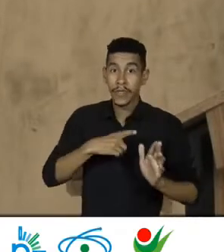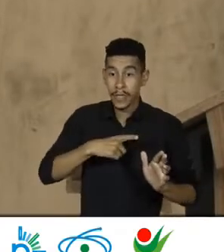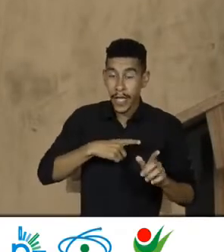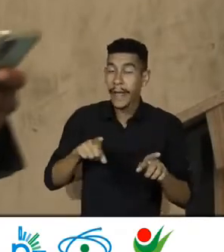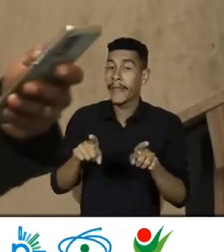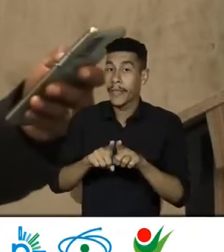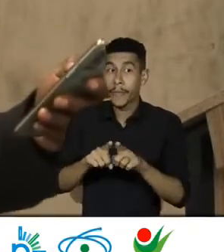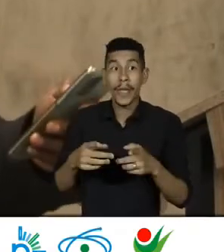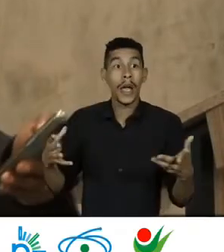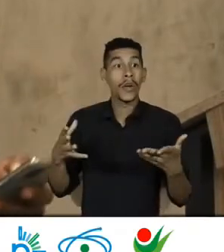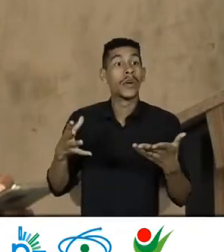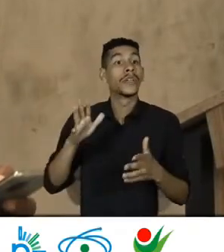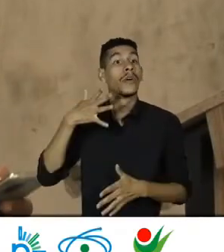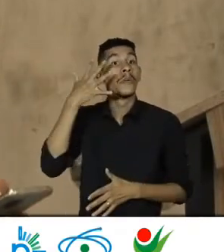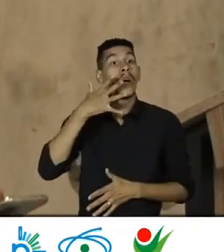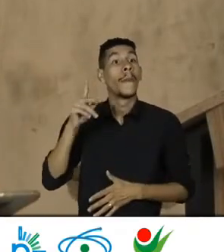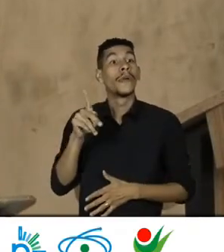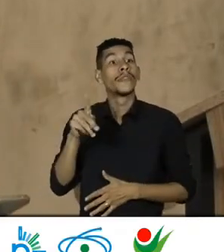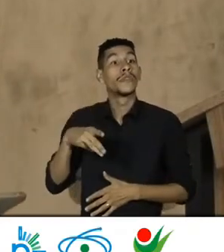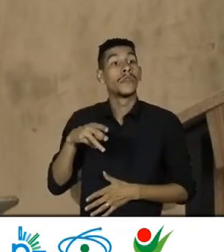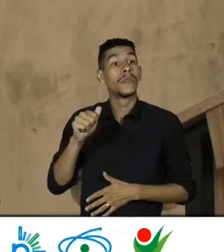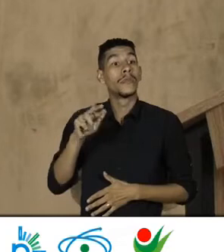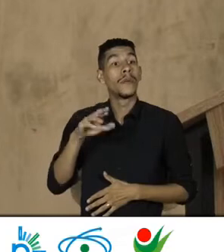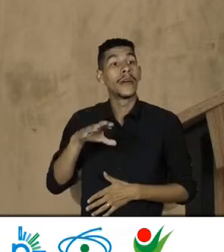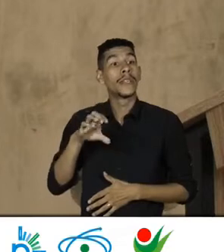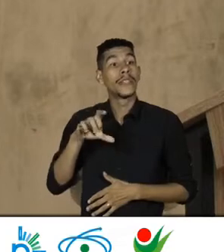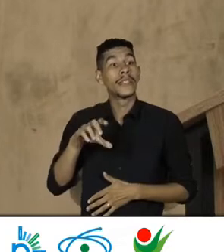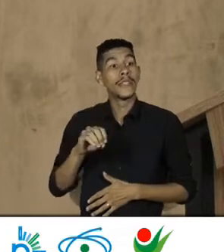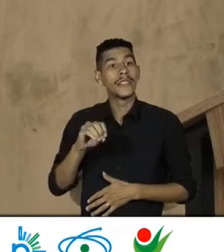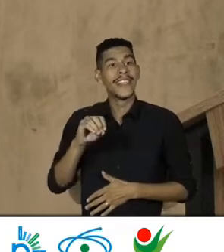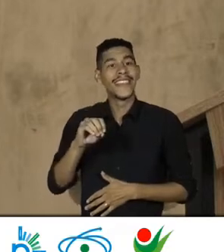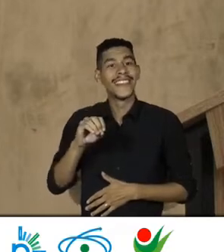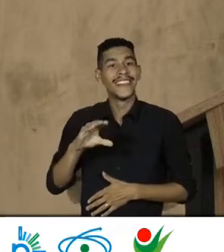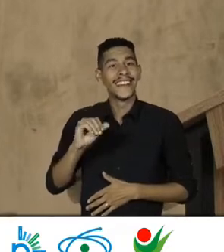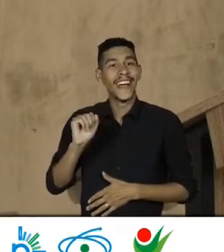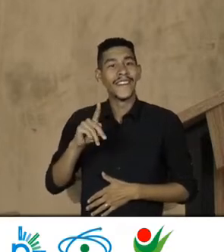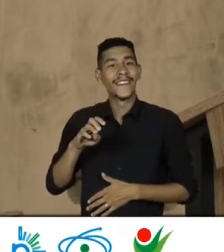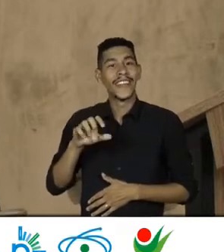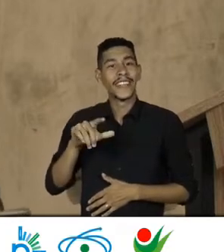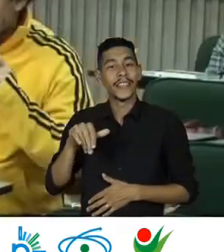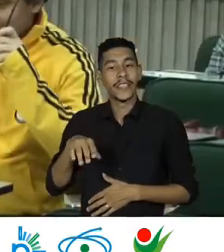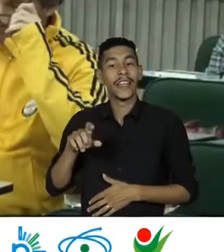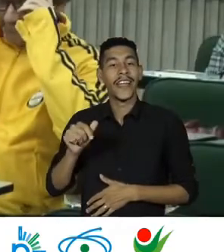Eu queria passar A palavra Para o professor Marcelo Zappellini Que é nosso Estudante aqui